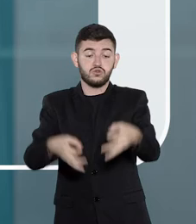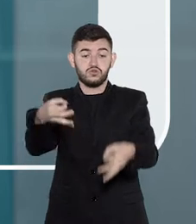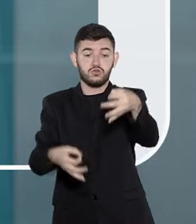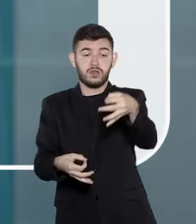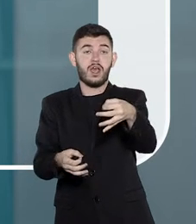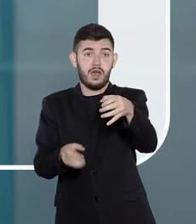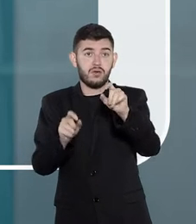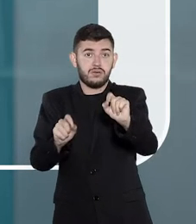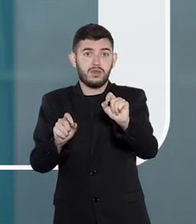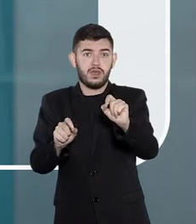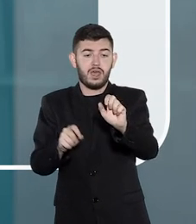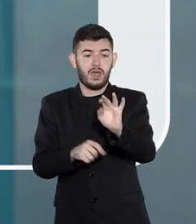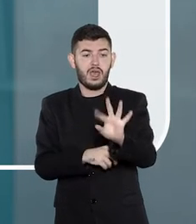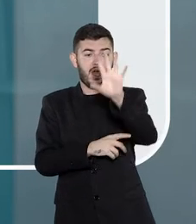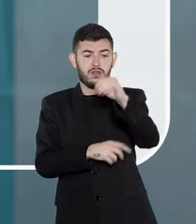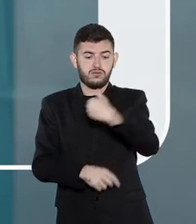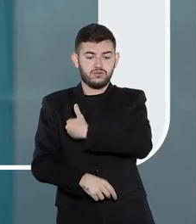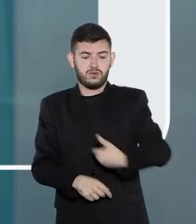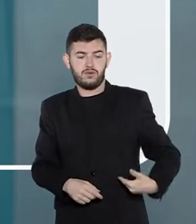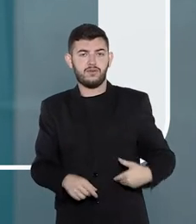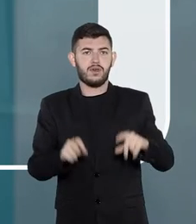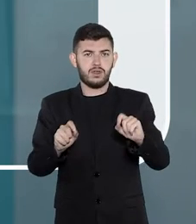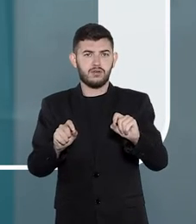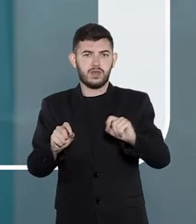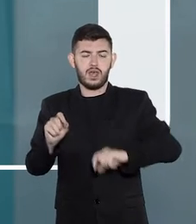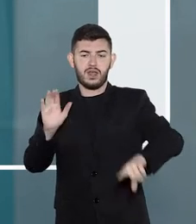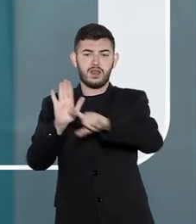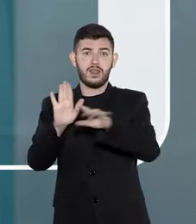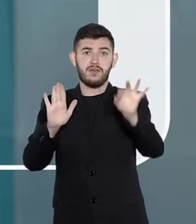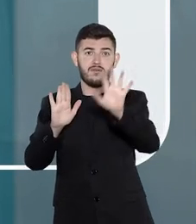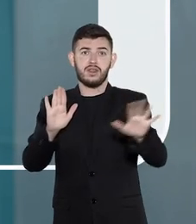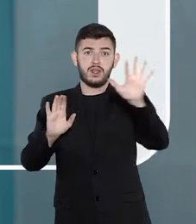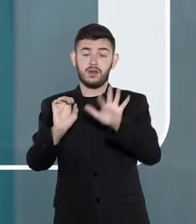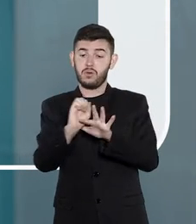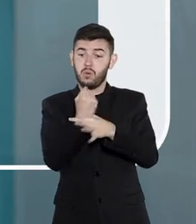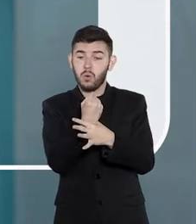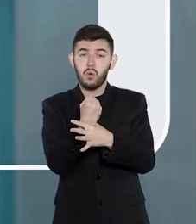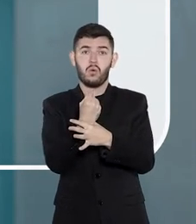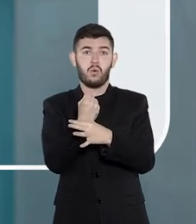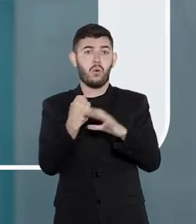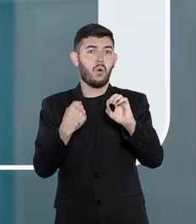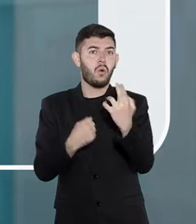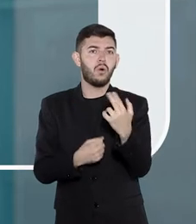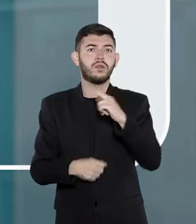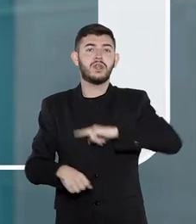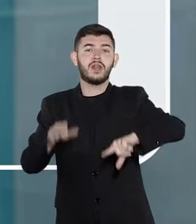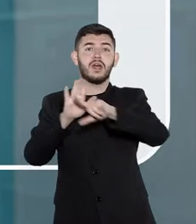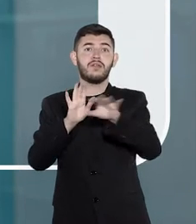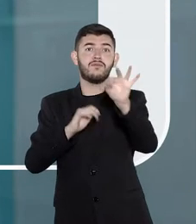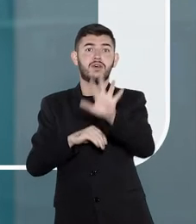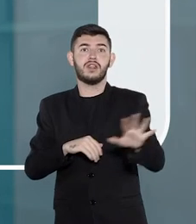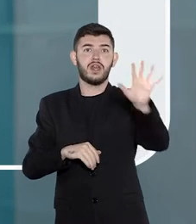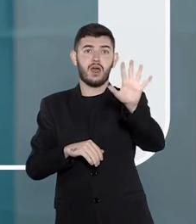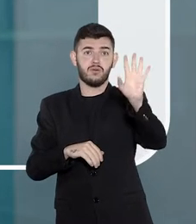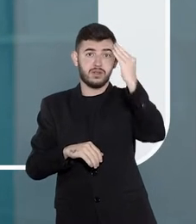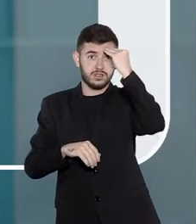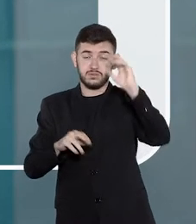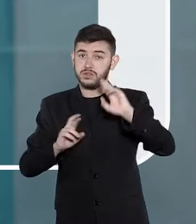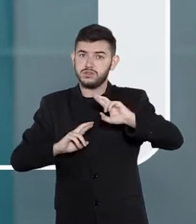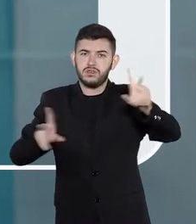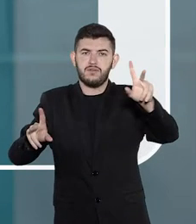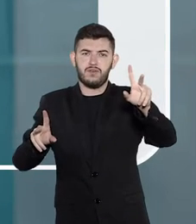julgar válido ato de governo local contestado em face de lei federal ou der à lei federal